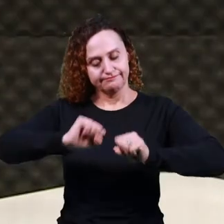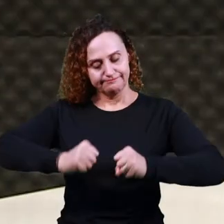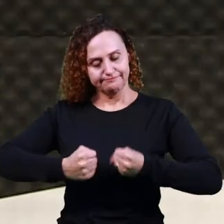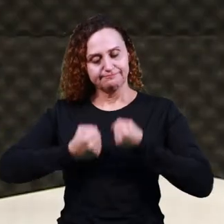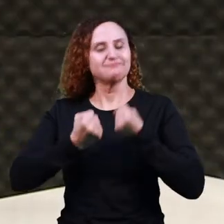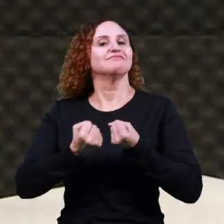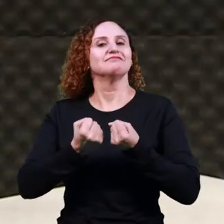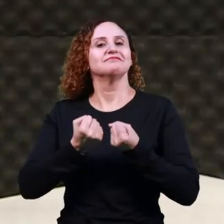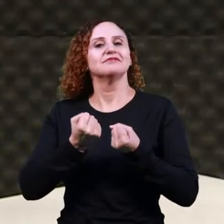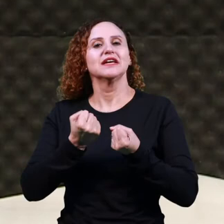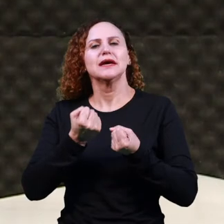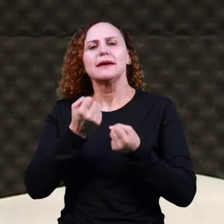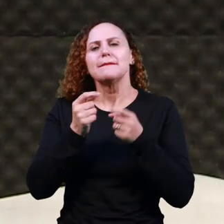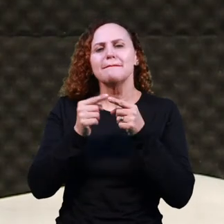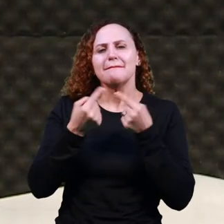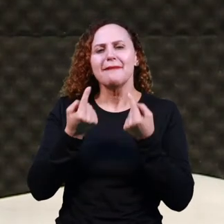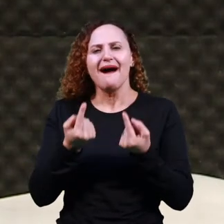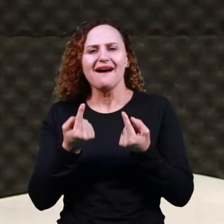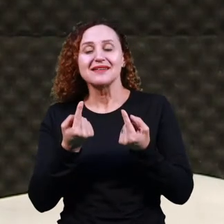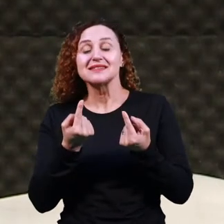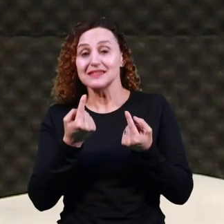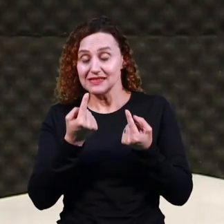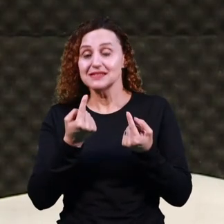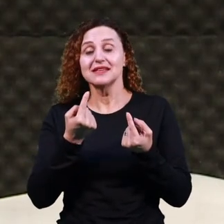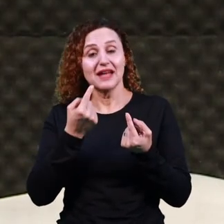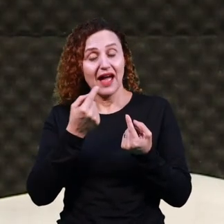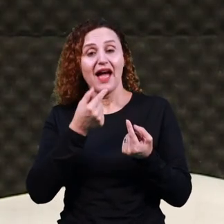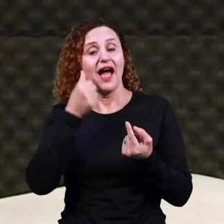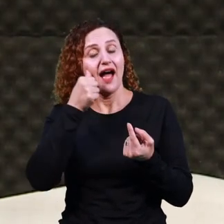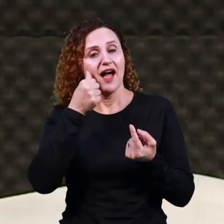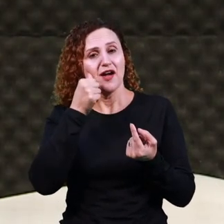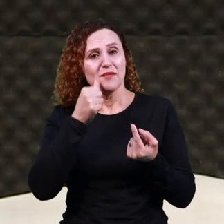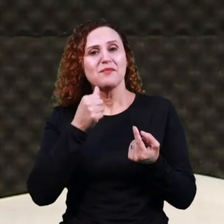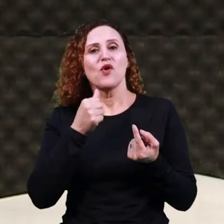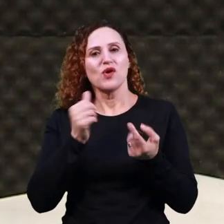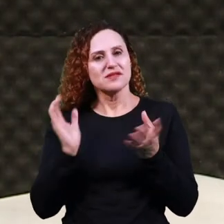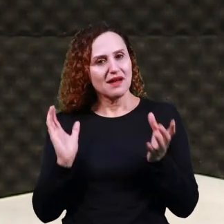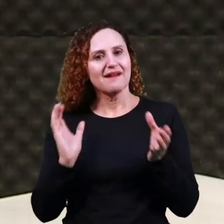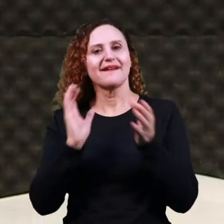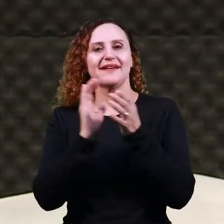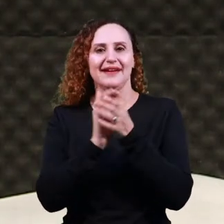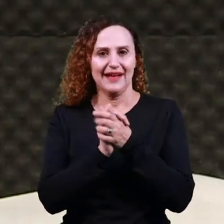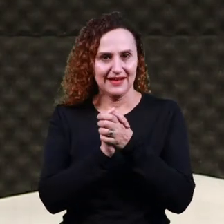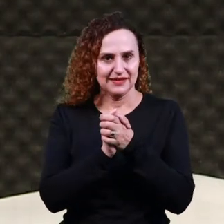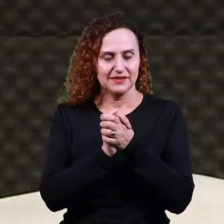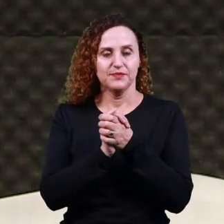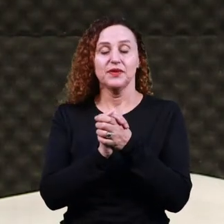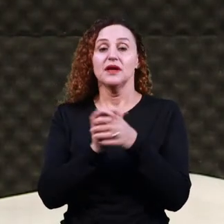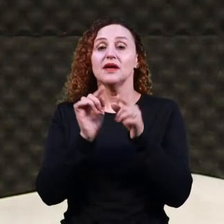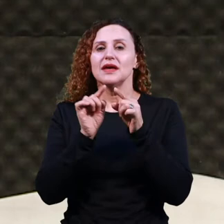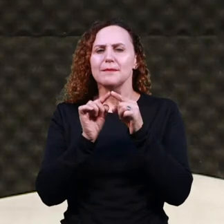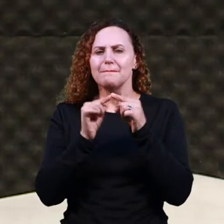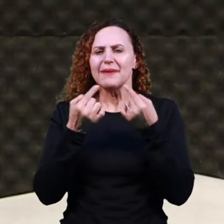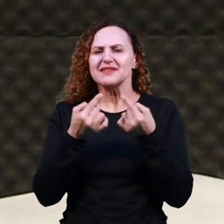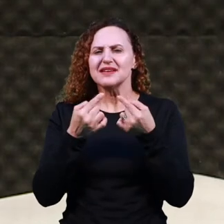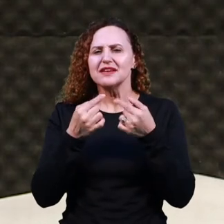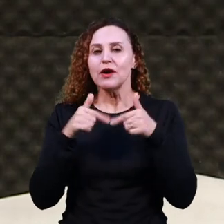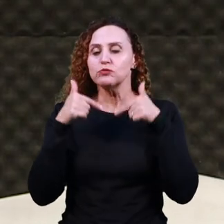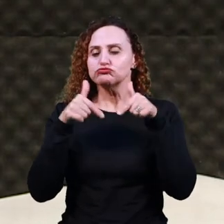com quem a Inês Pereira acaba se casando, ele vai para a guerra e deixa o empregado